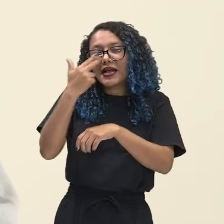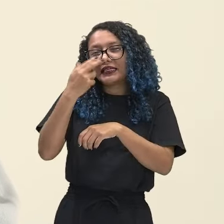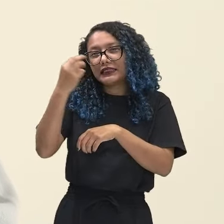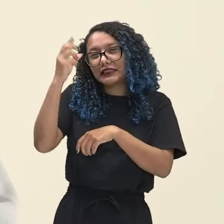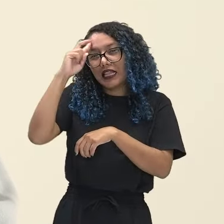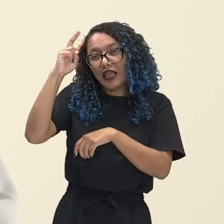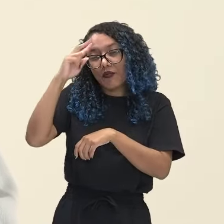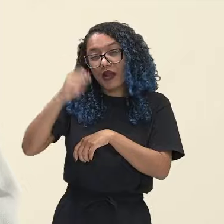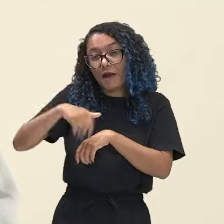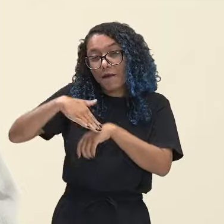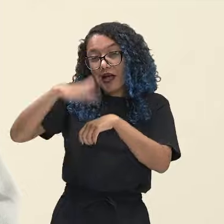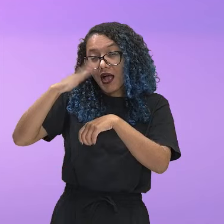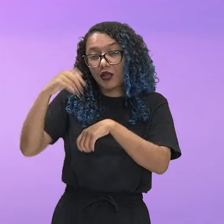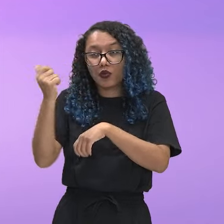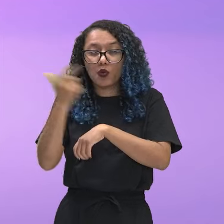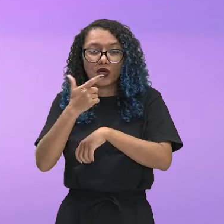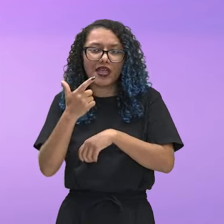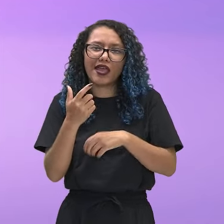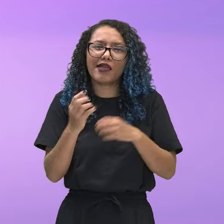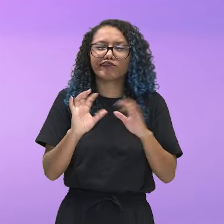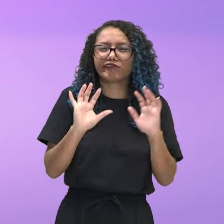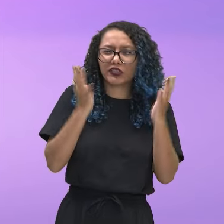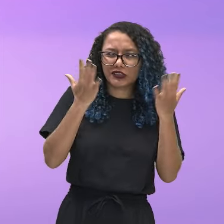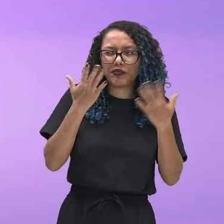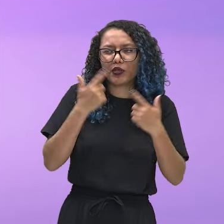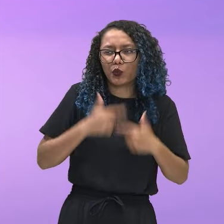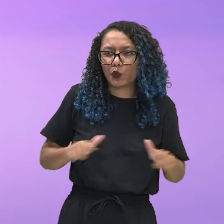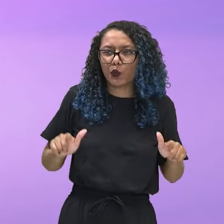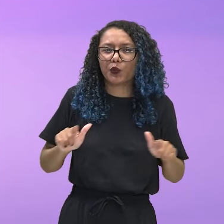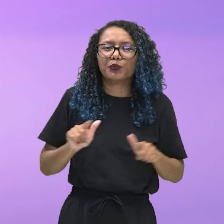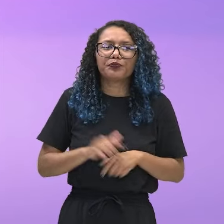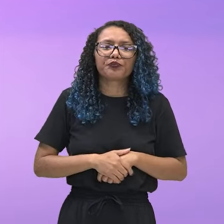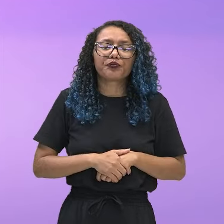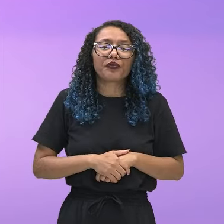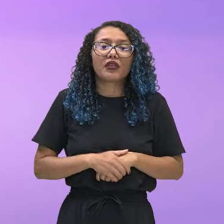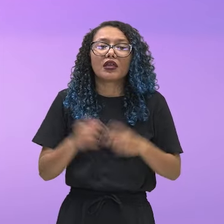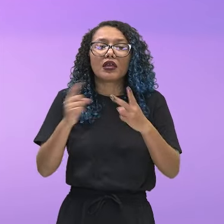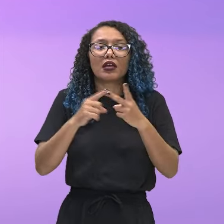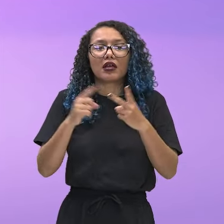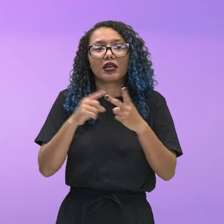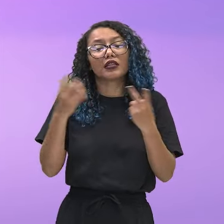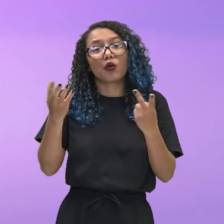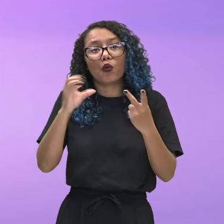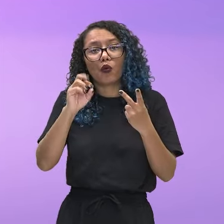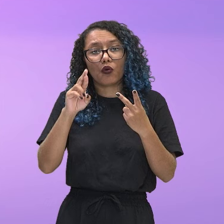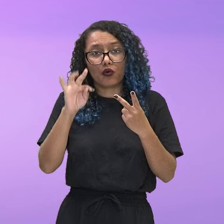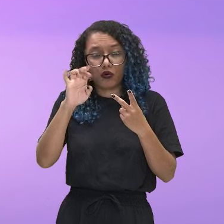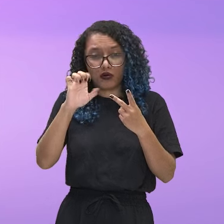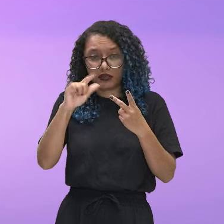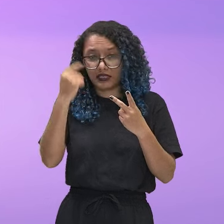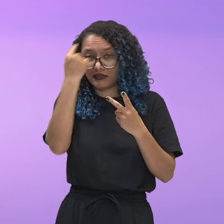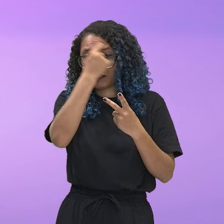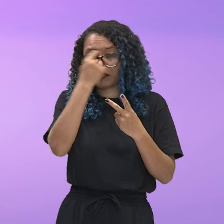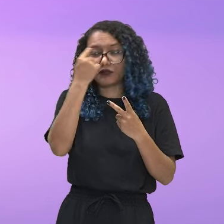lembradas que eventos neutros. Já o córtex pré-frontal, que é a última camada do cérebro a amadurecer, é a área